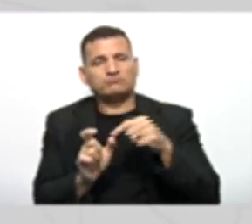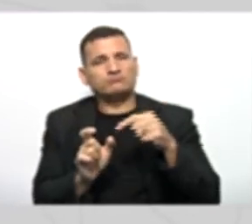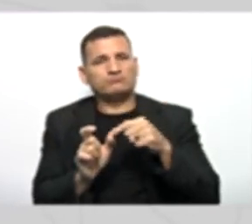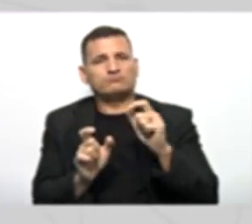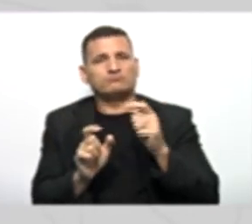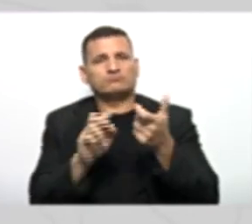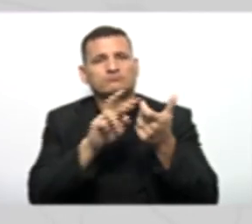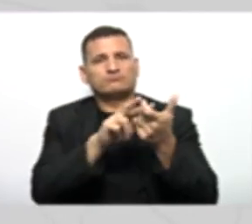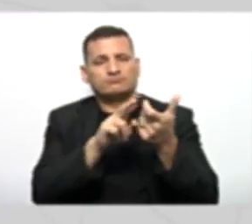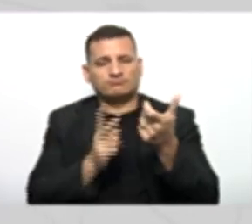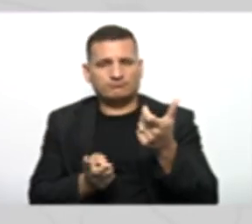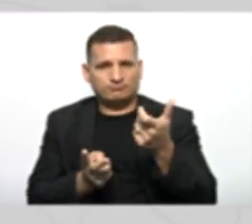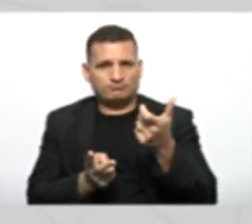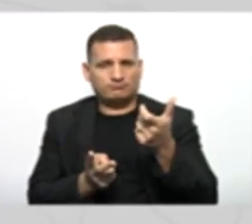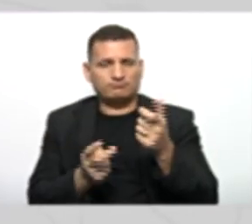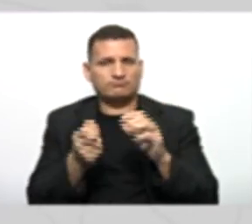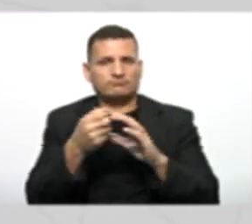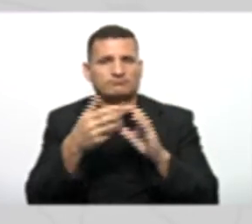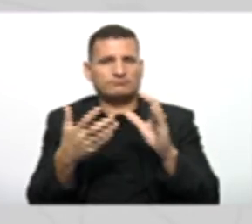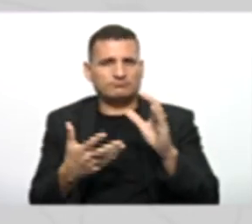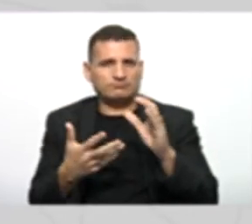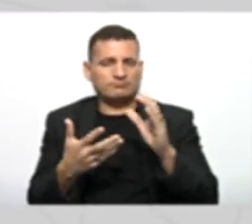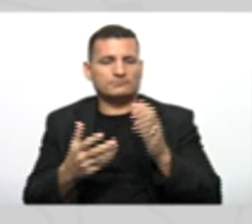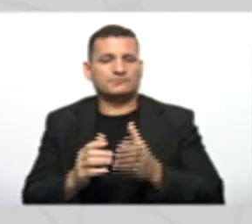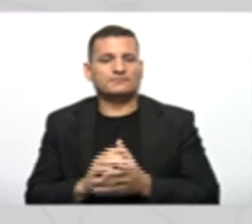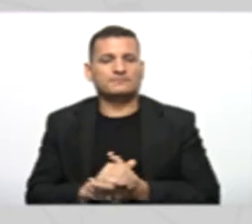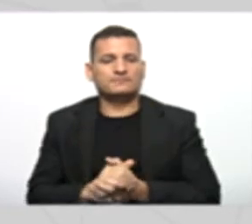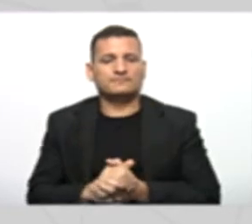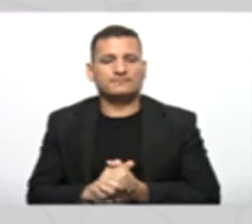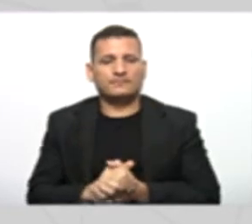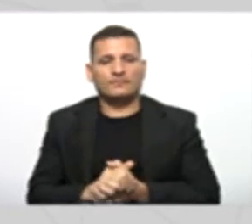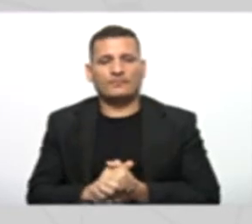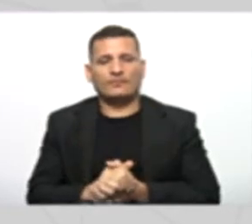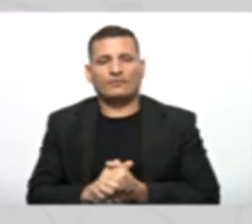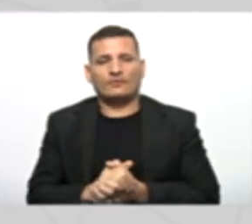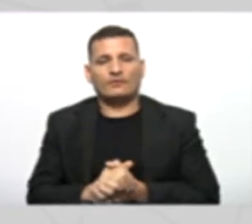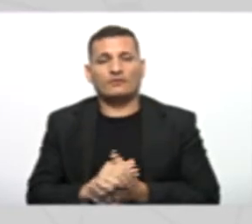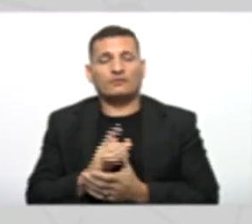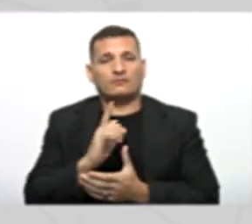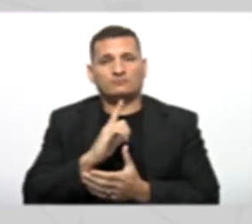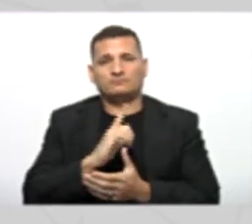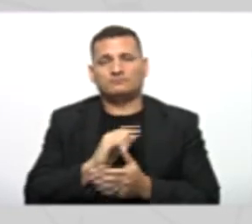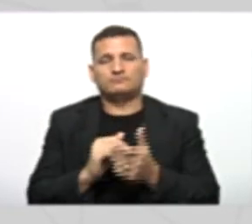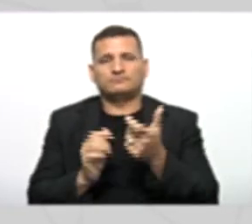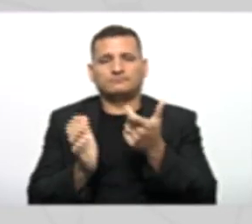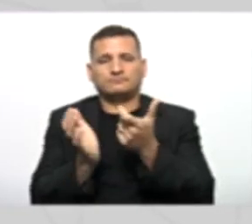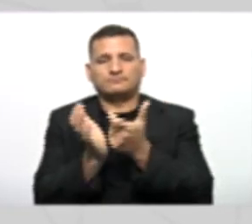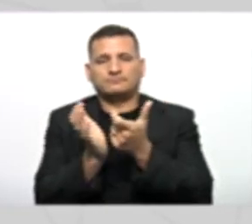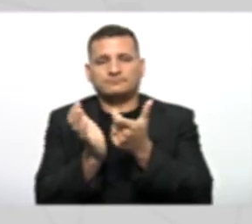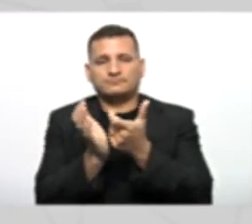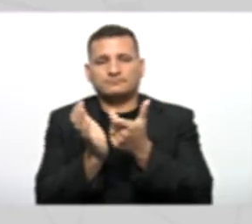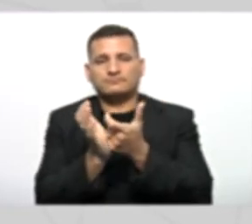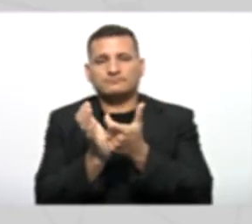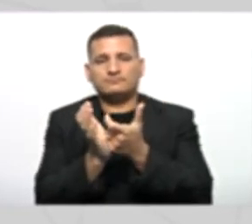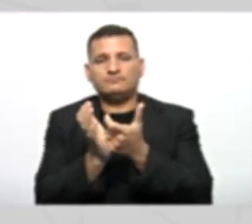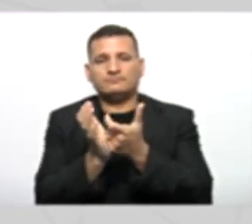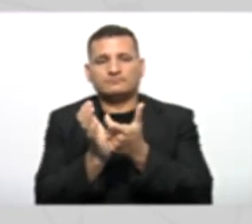classe Pai Tá ok Então nós temos aqui A criação da nossa Classe Pai Chamada